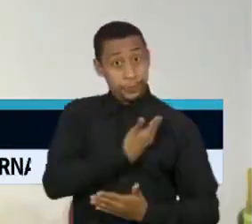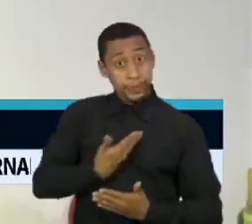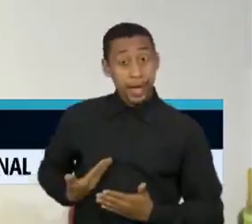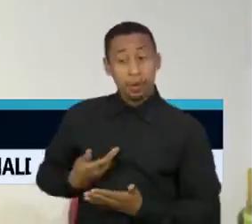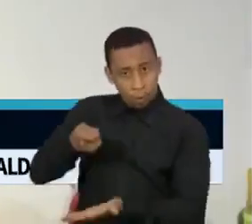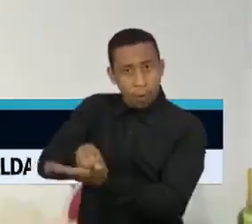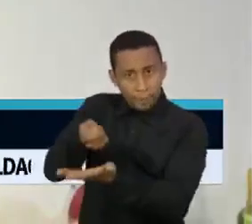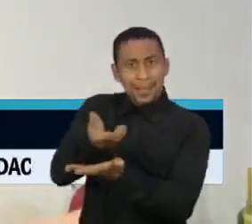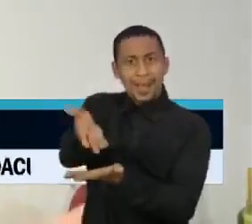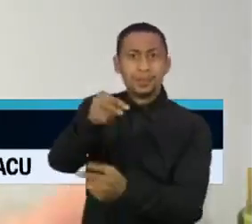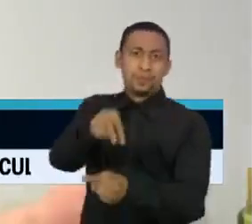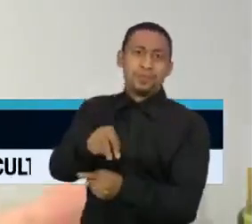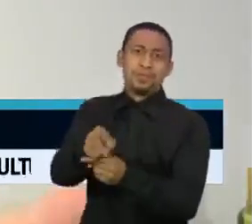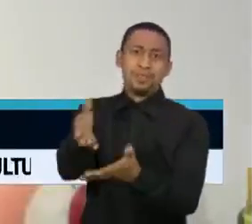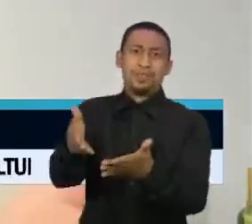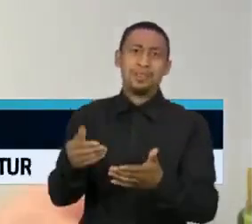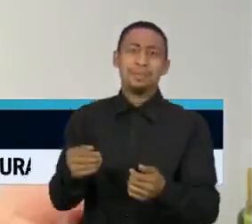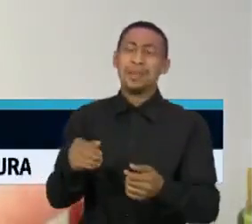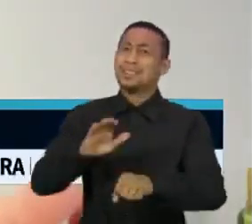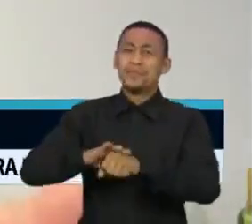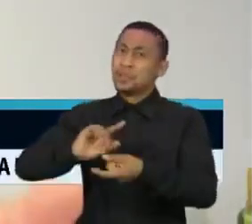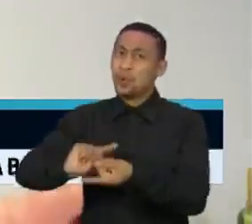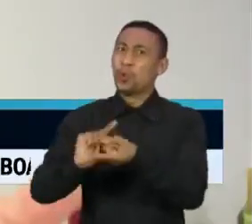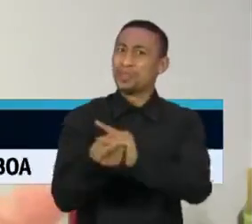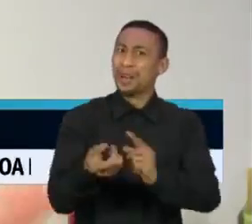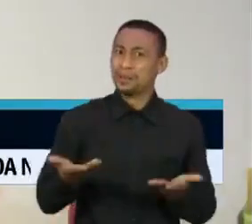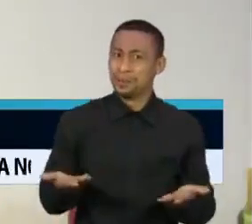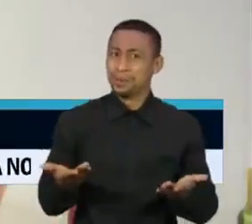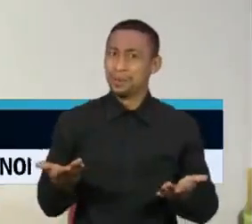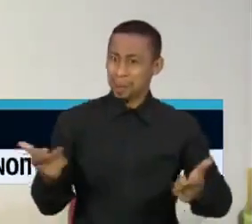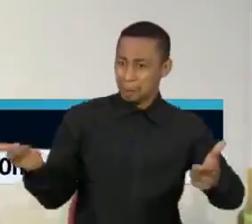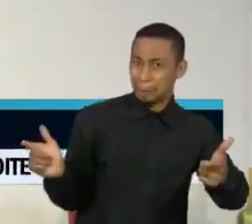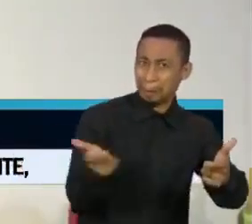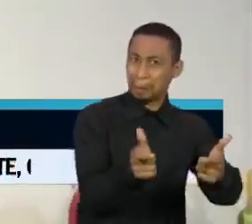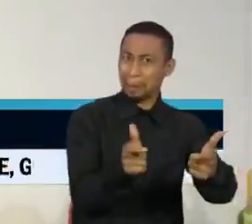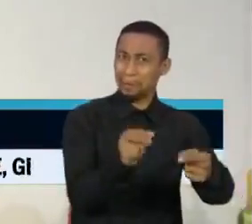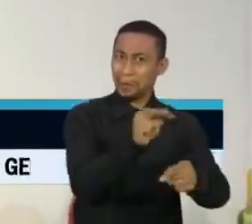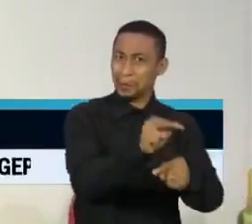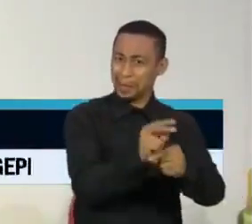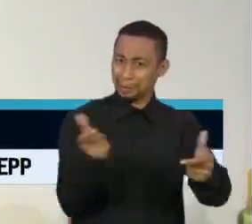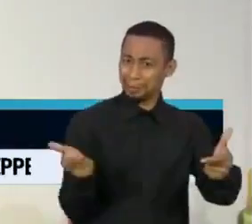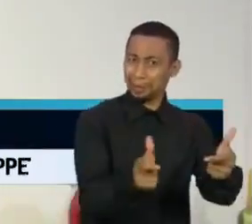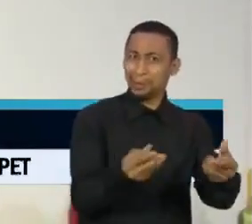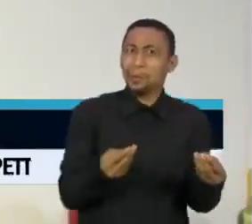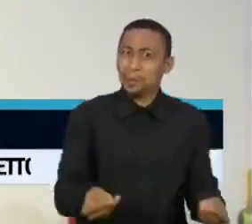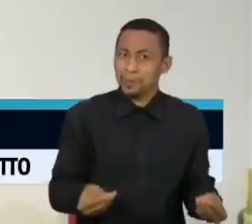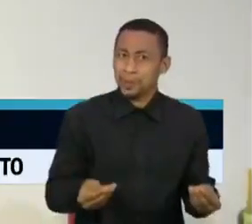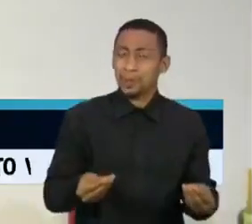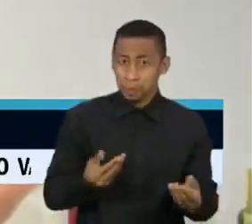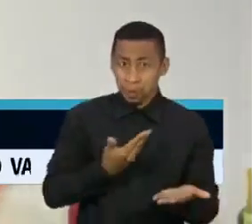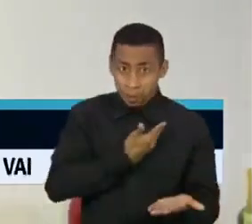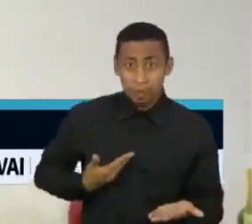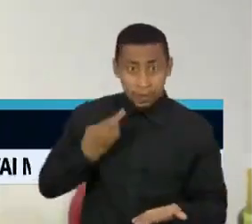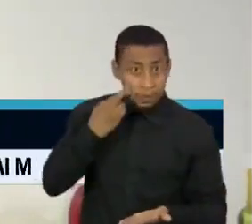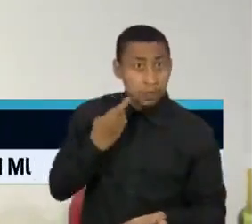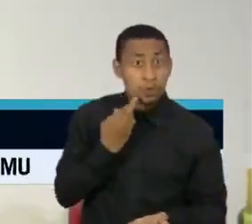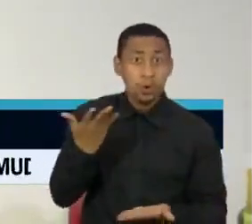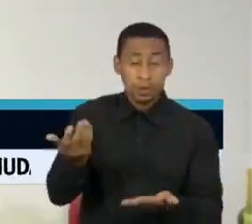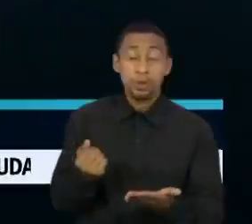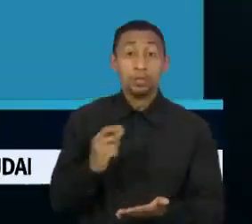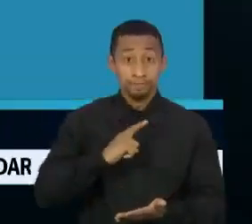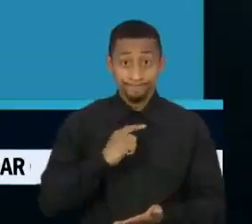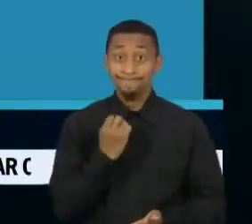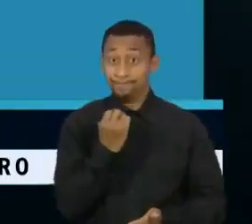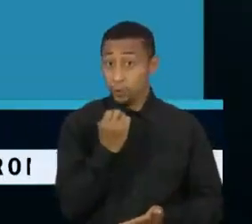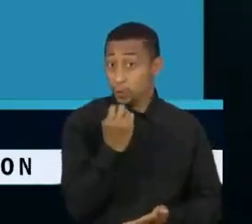protegê-lo, ao contrário do que fez o governo do Estado de Rondônia ao extinguir uma unidade de conservação com aproximadamente 220 mil